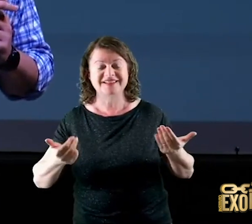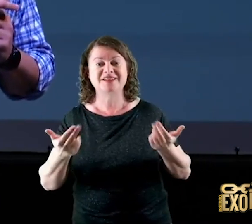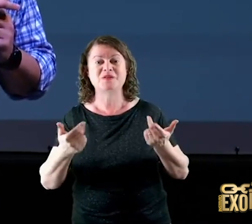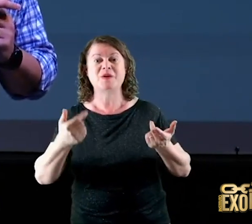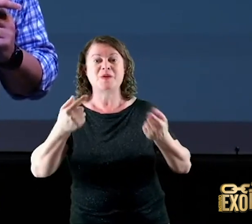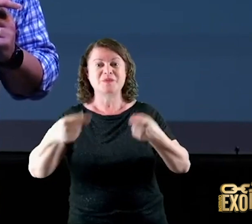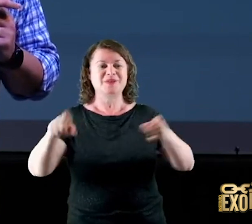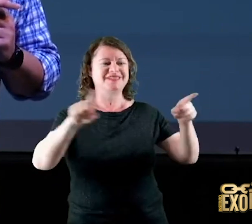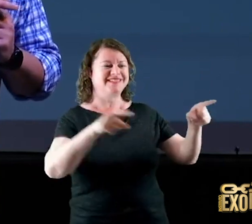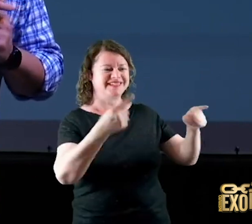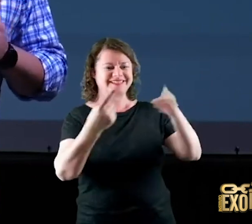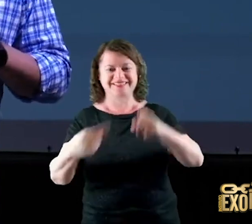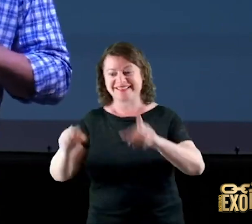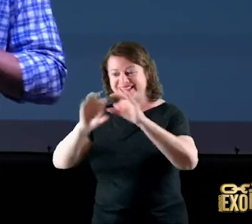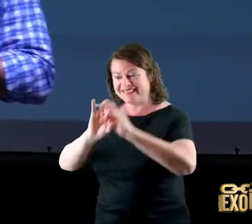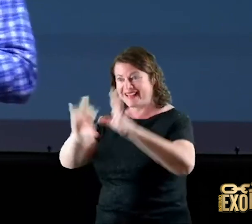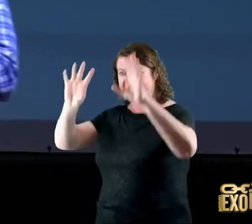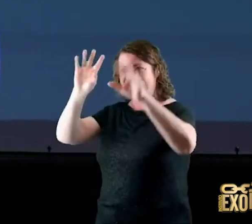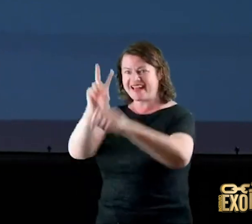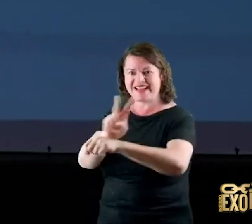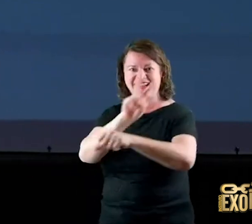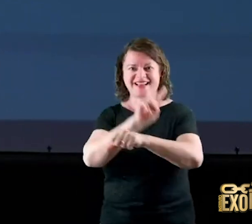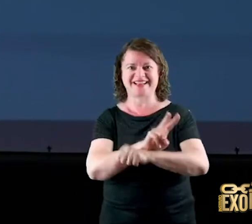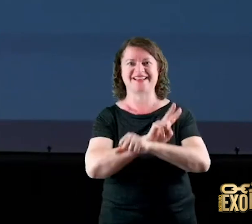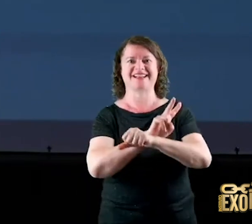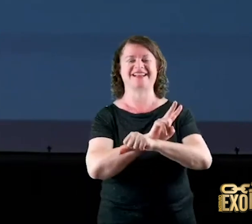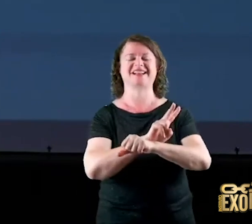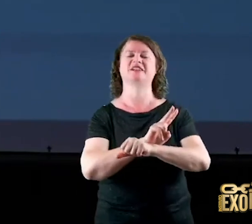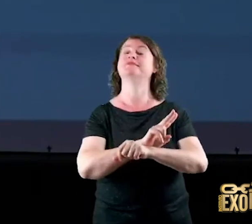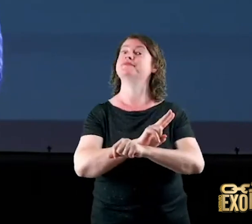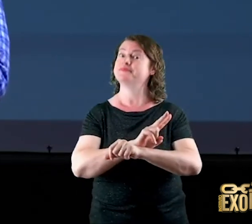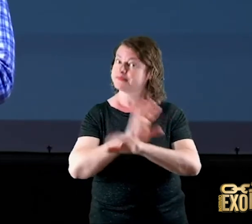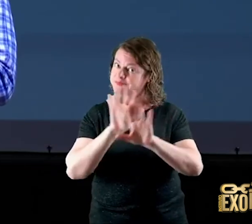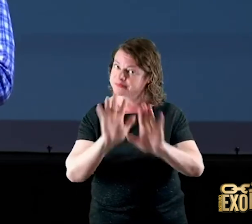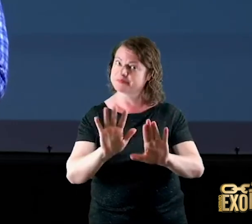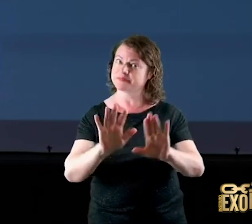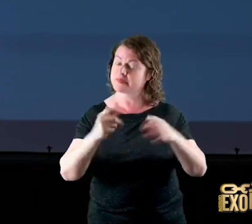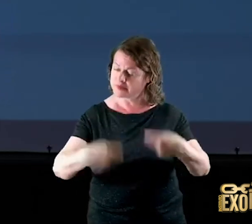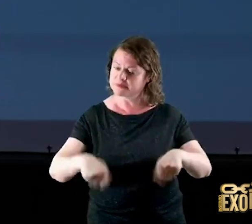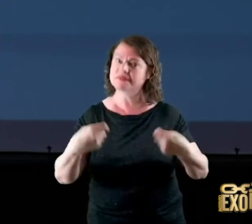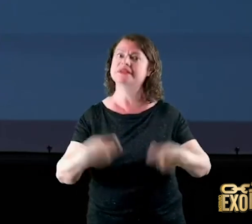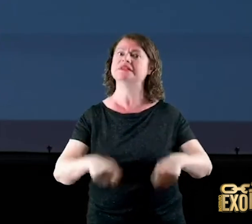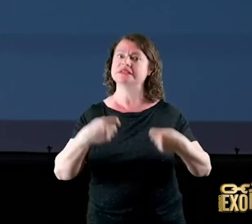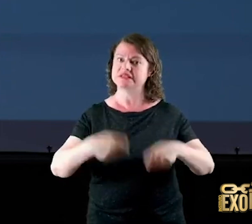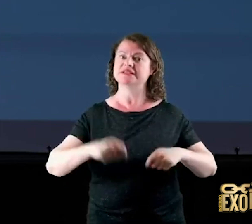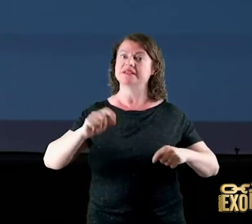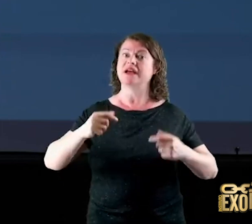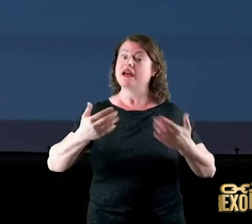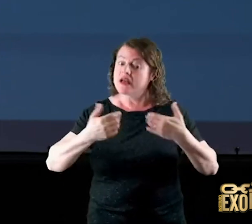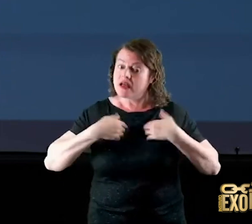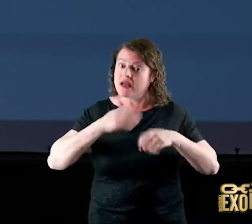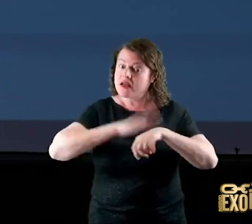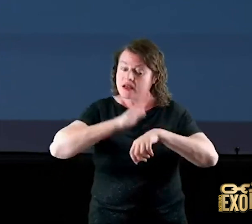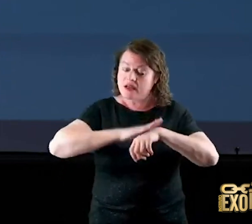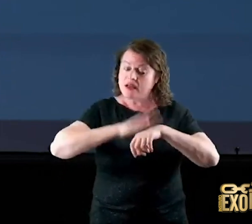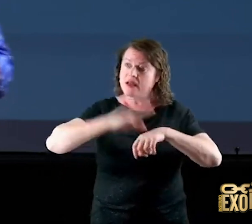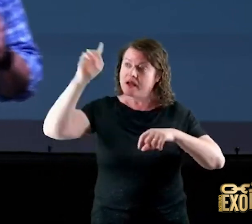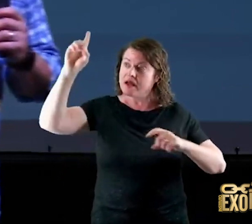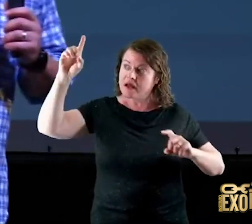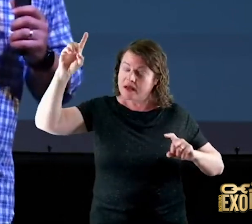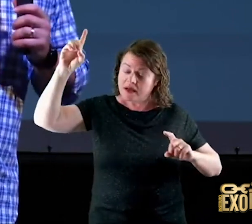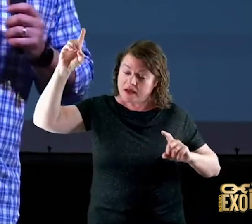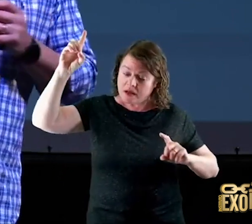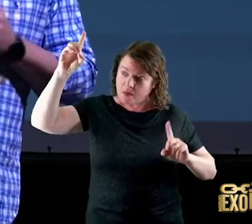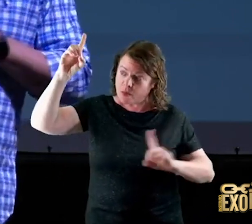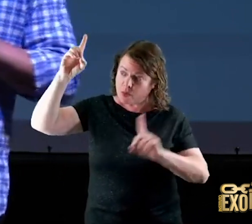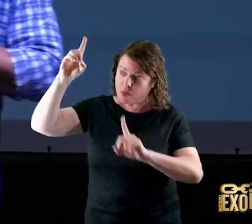vida mas é necessário que você se esconda em Deus é necessário que você dê um passo